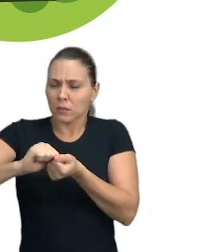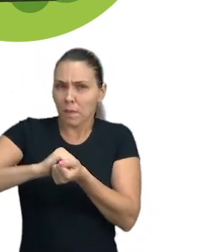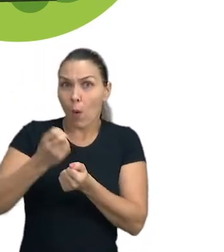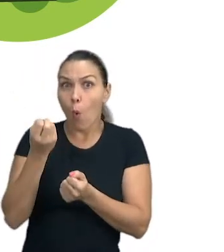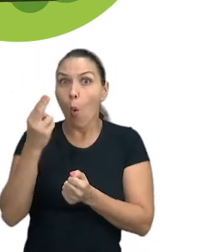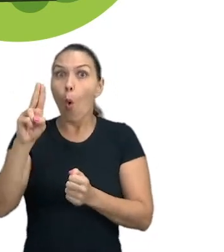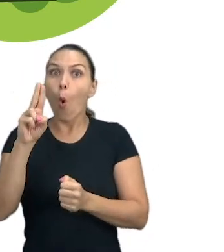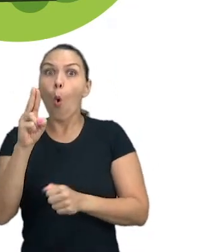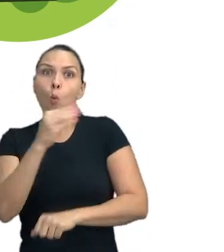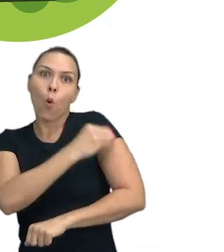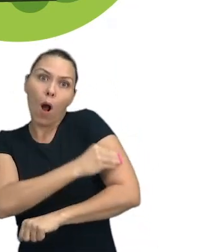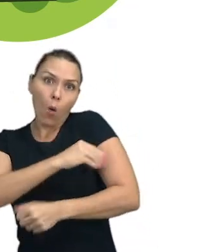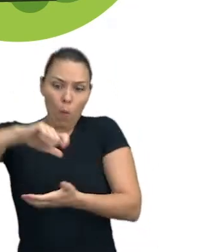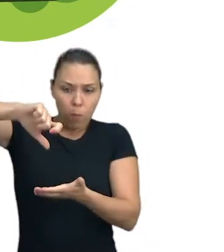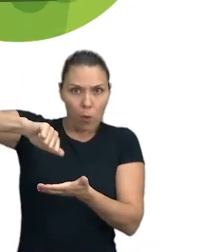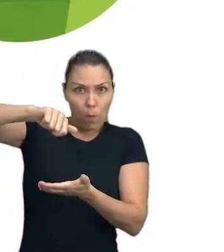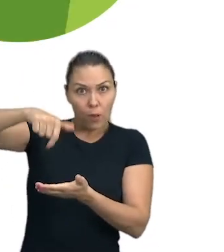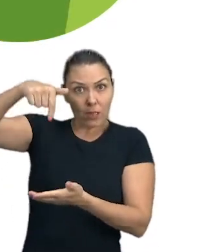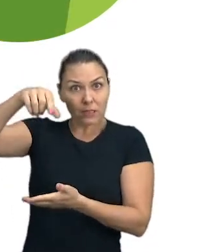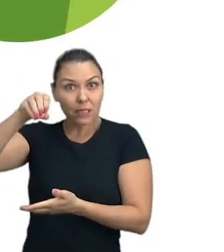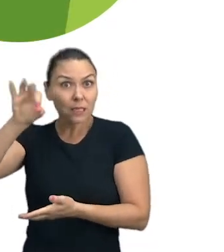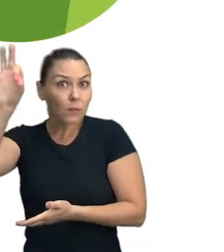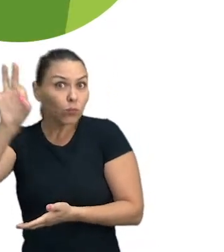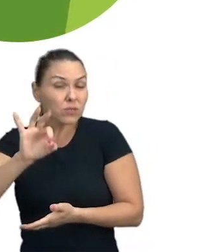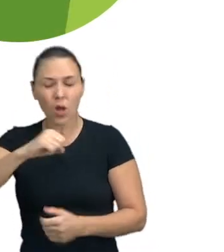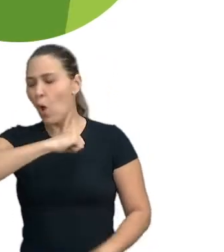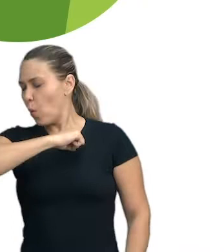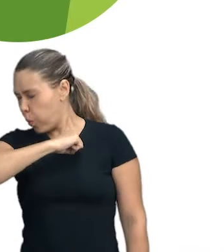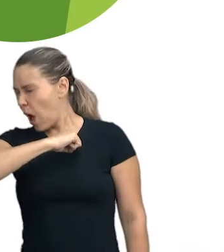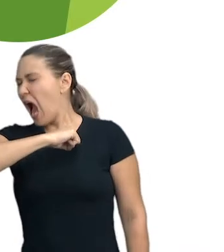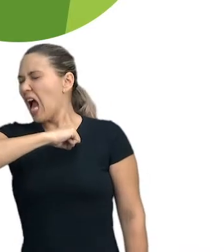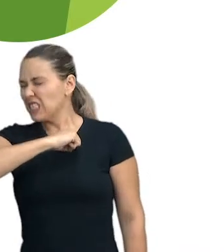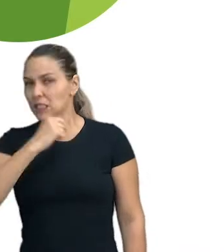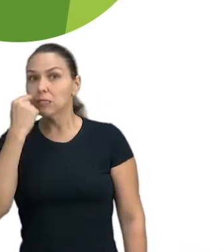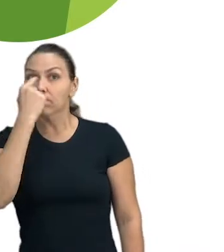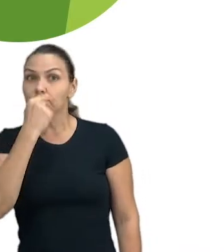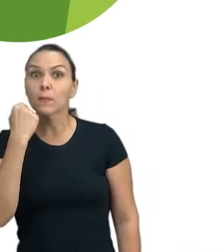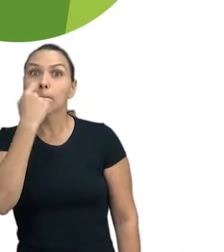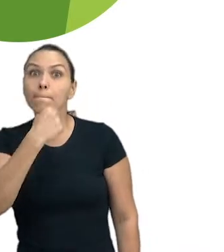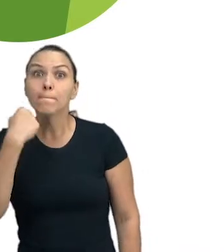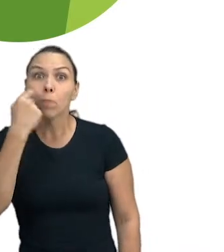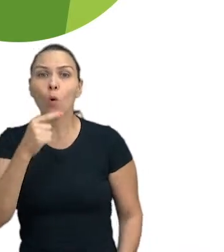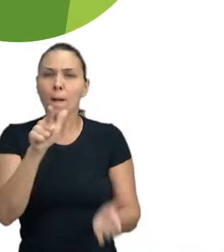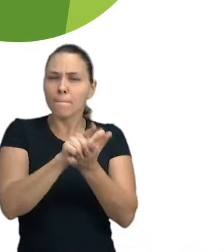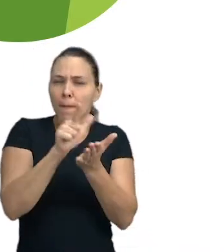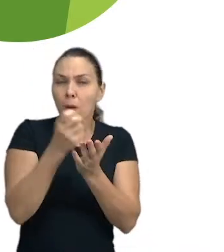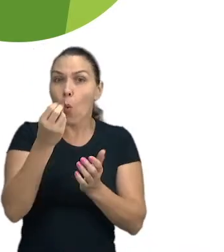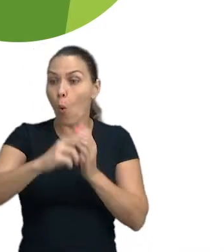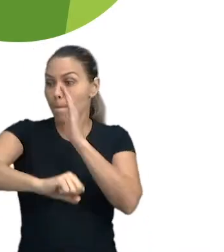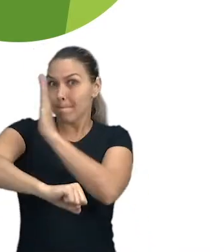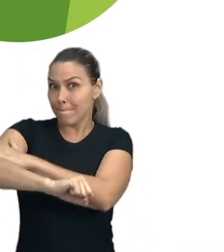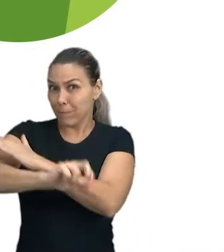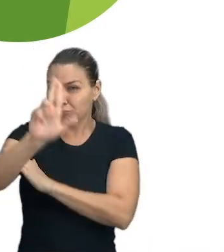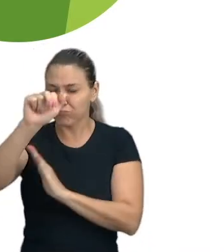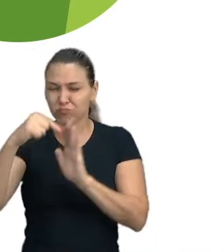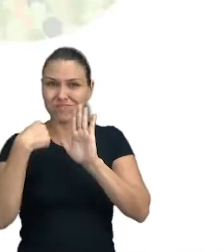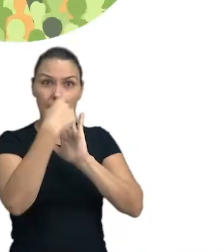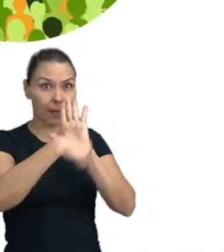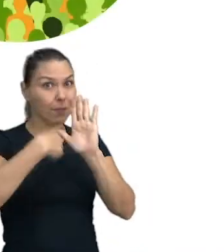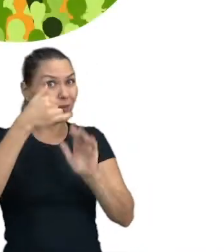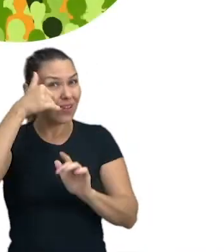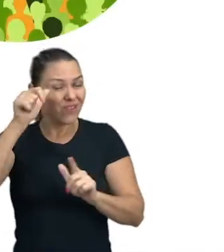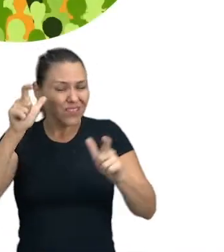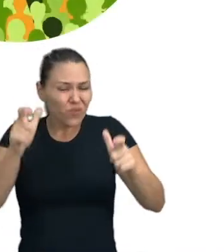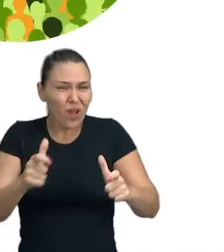sabão ou use álcool em gel 70%. Ao tossir ou espirrar, cubra nariz e boca com lenço ou com o braço. Nunca com as mãos.